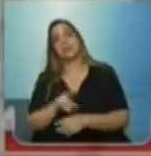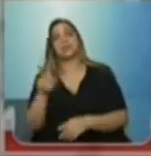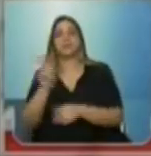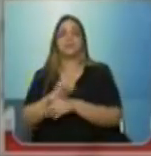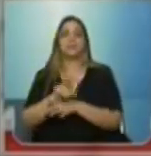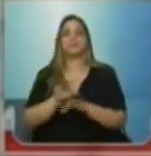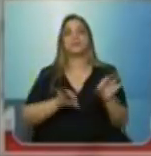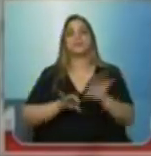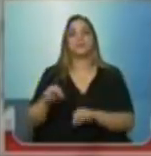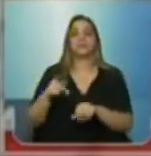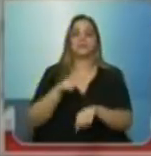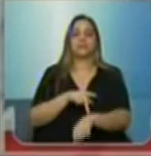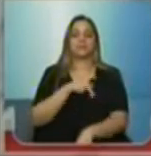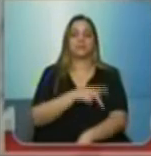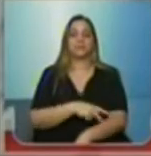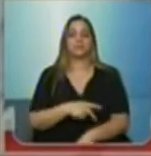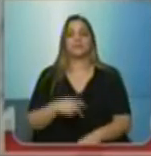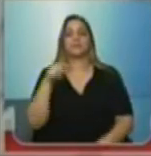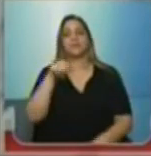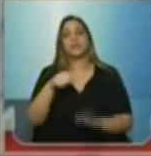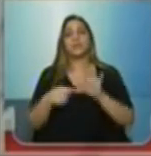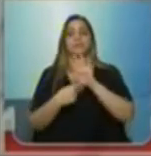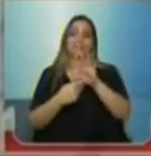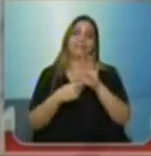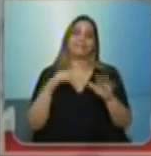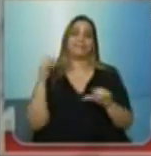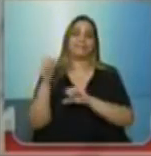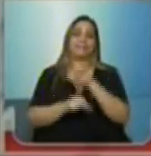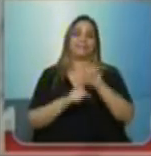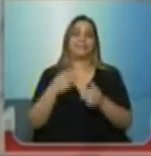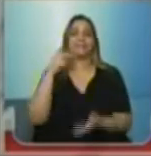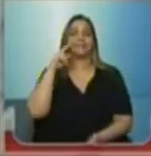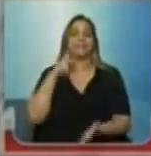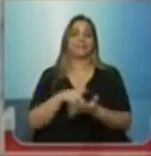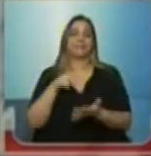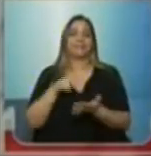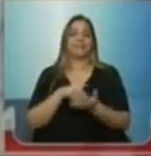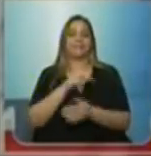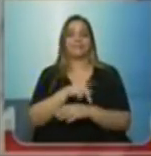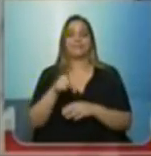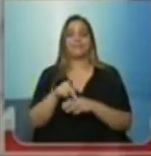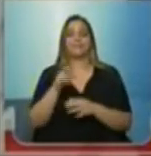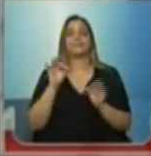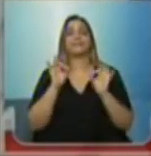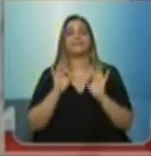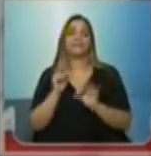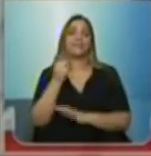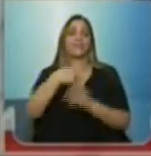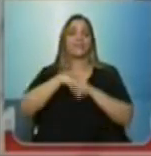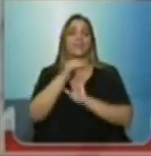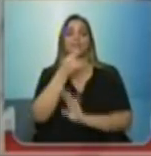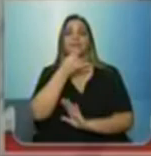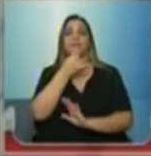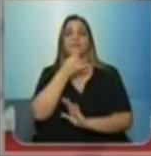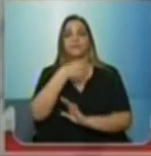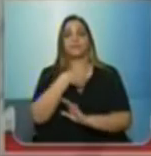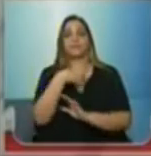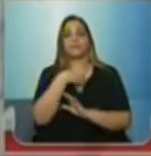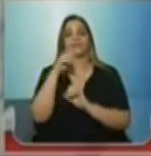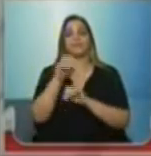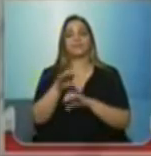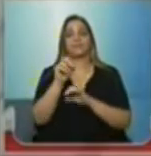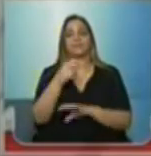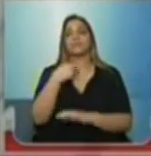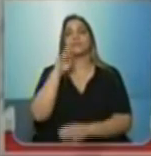pedagógicos e distorcem a realidade, falando aqui em professores auxiliares. É triste a situação da educação, seu